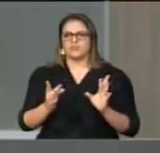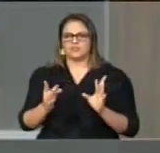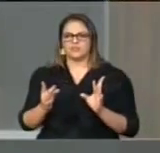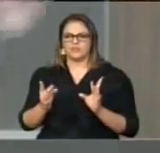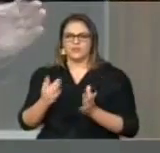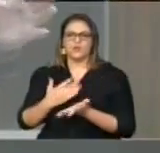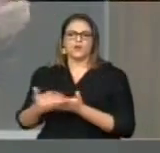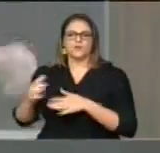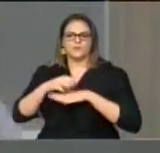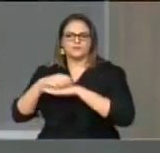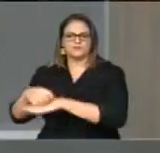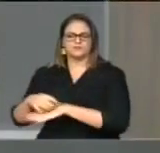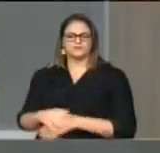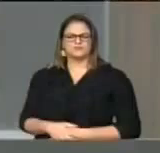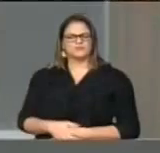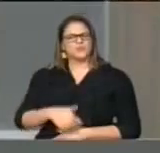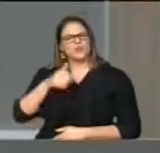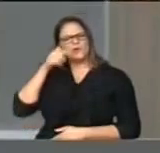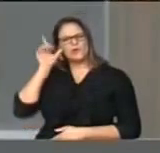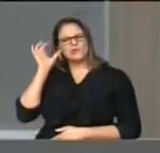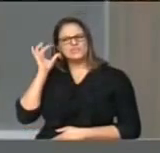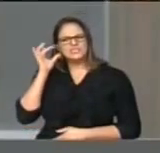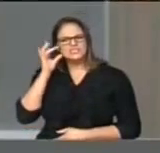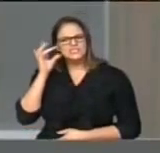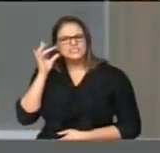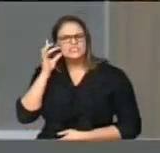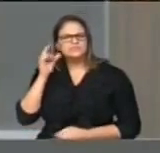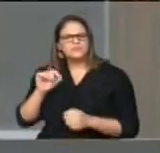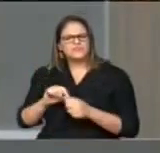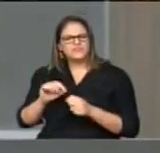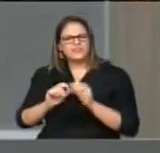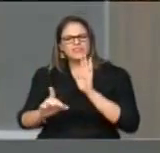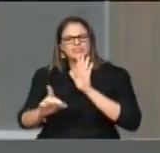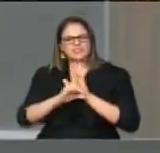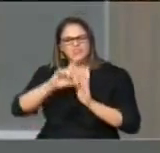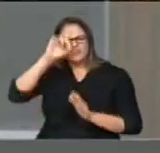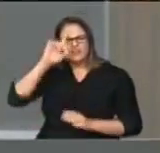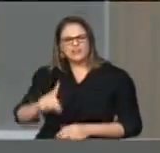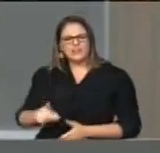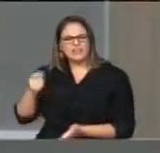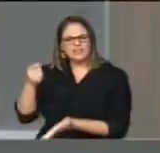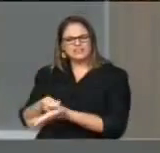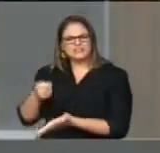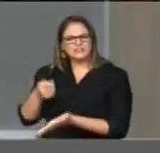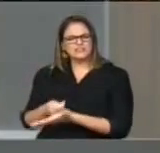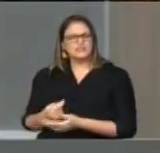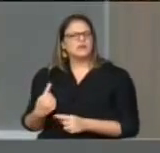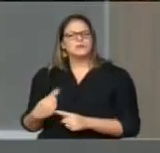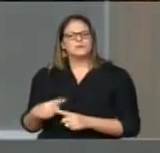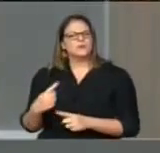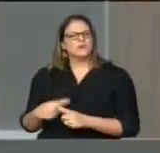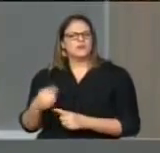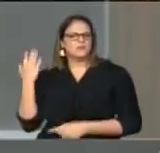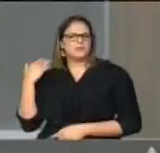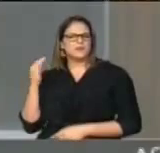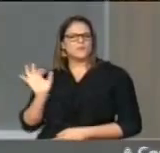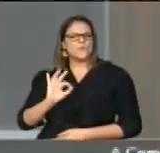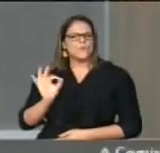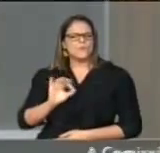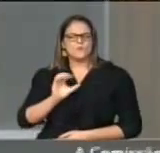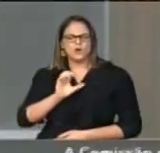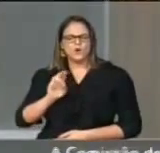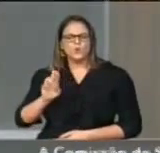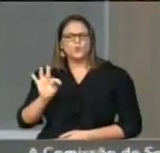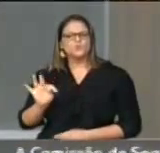penalizando os motoristas em greve por parar a rodovia federal. Por que não fez isso quando a CUT parou as